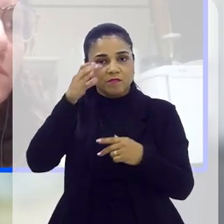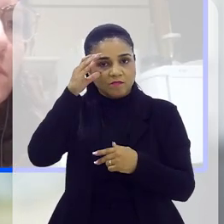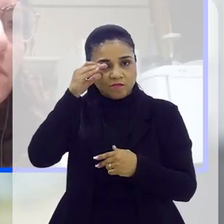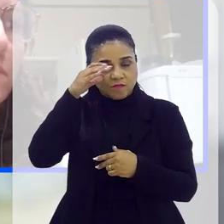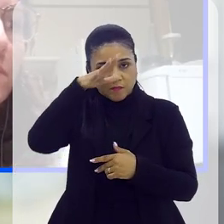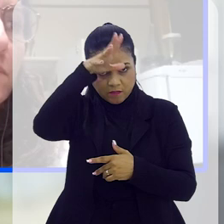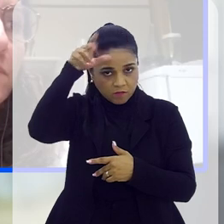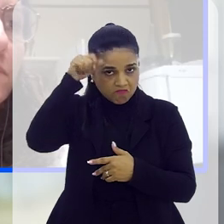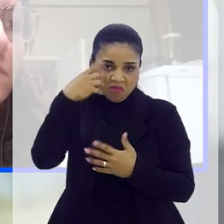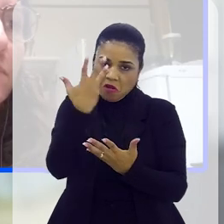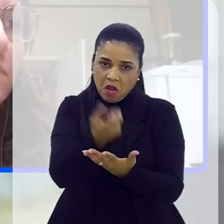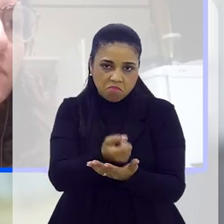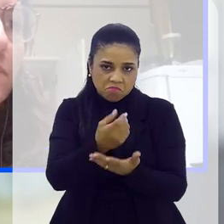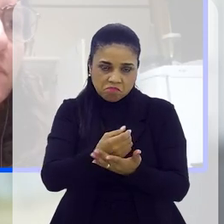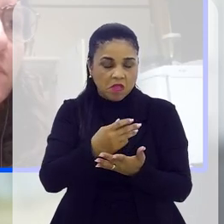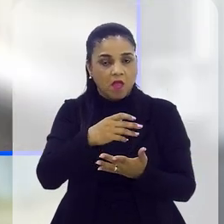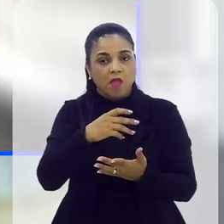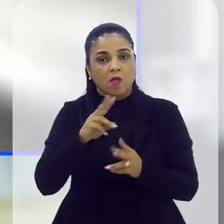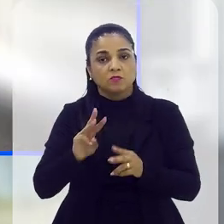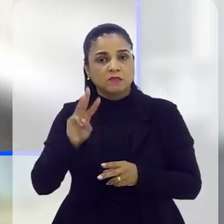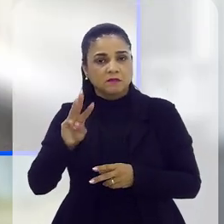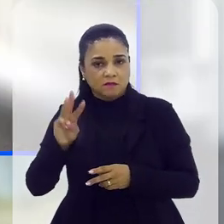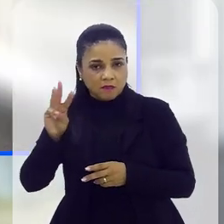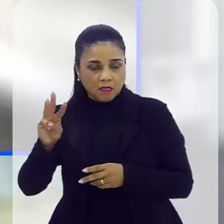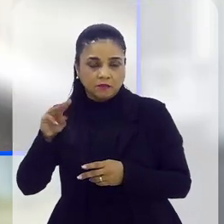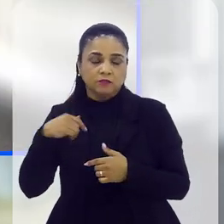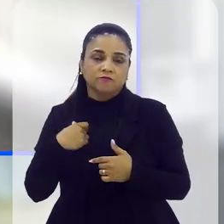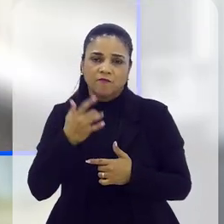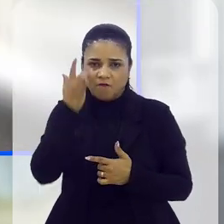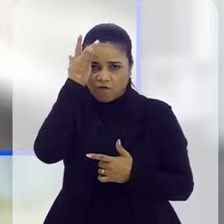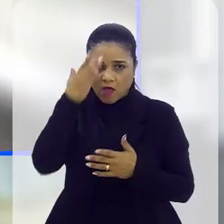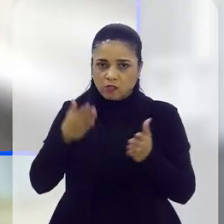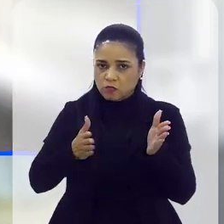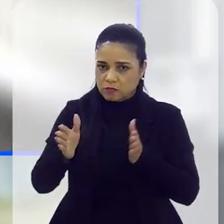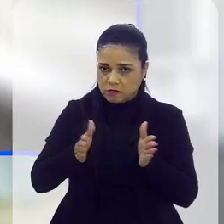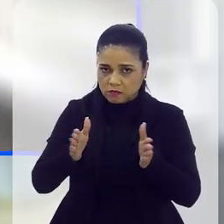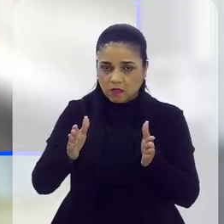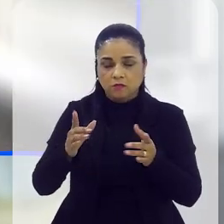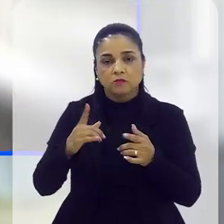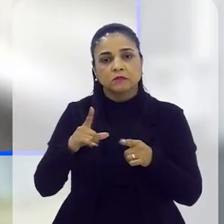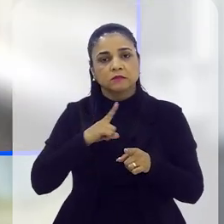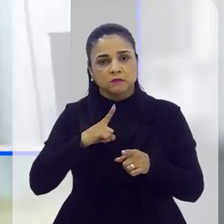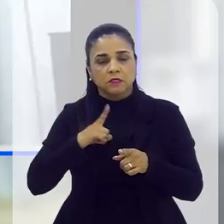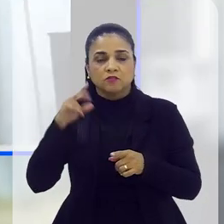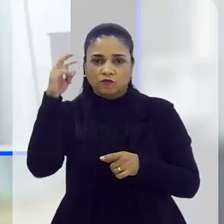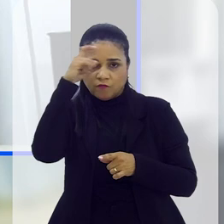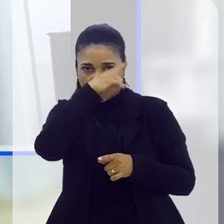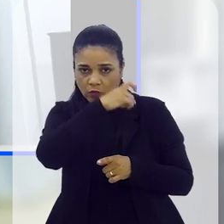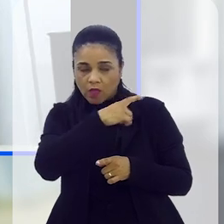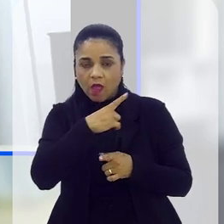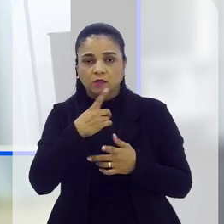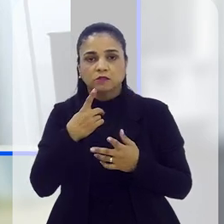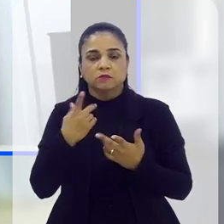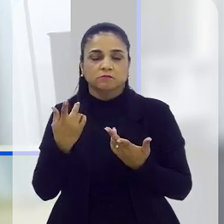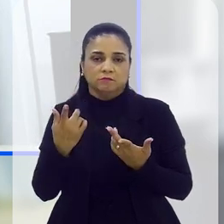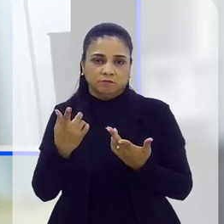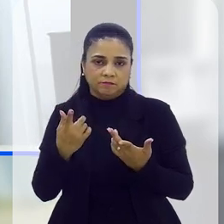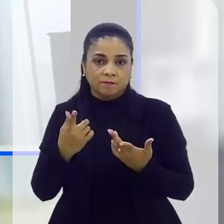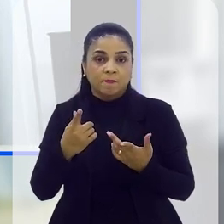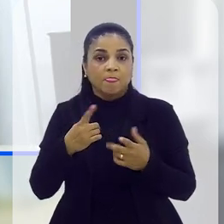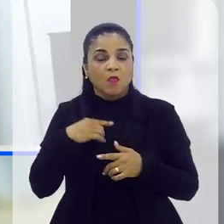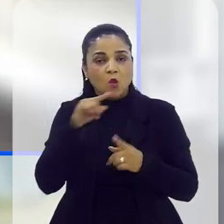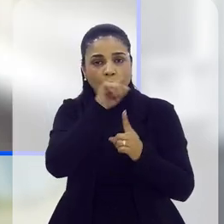Não precisa baixar, ele é um site que funciona com o aplicativo, que passa acesso também, tem uma compatibilidade entre mulheres com deficiência visual.